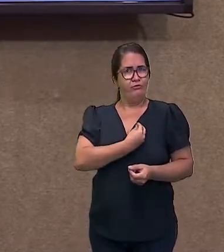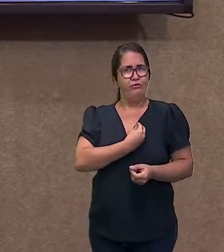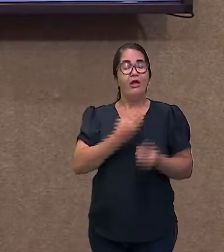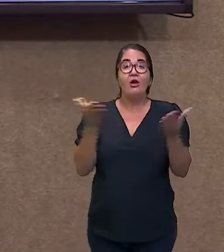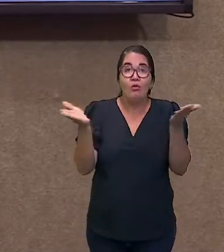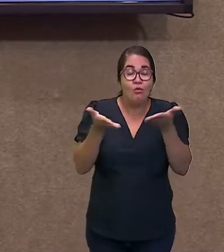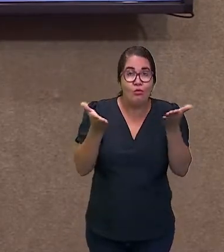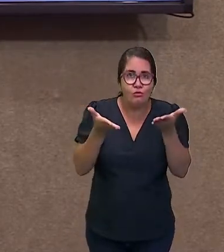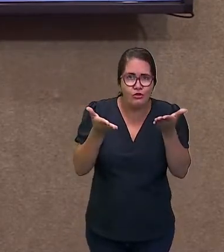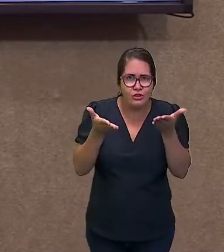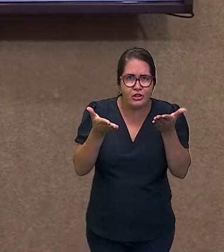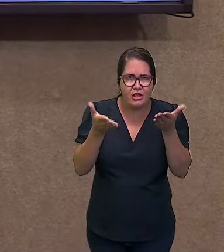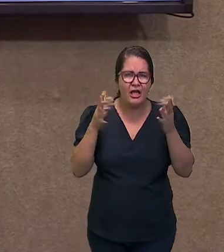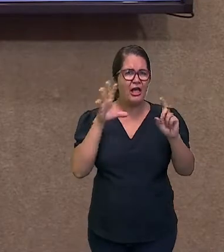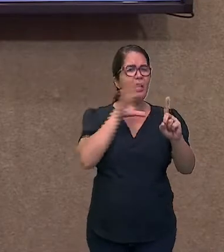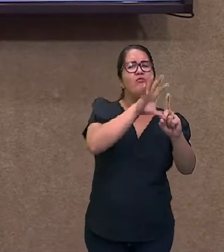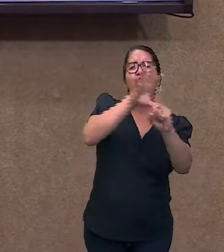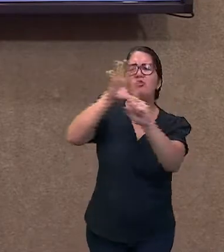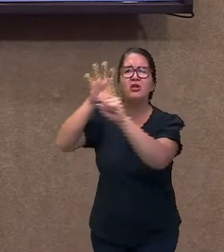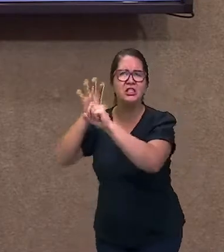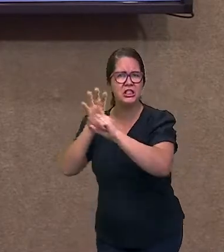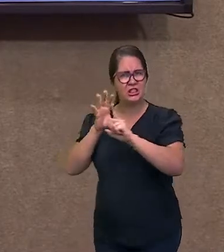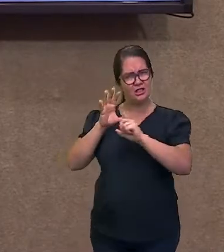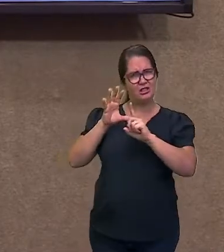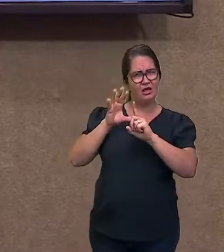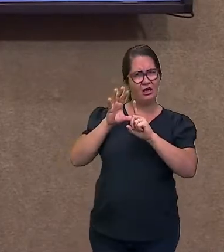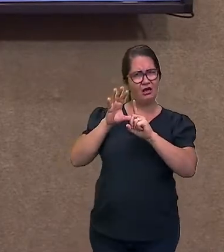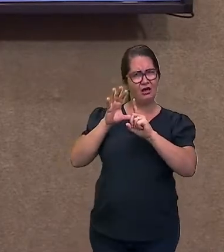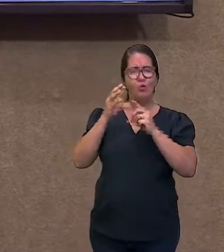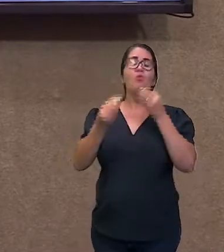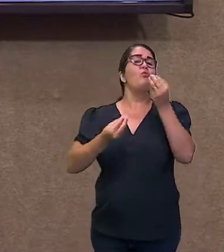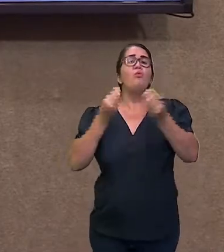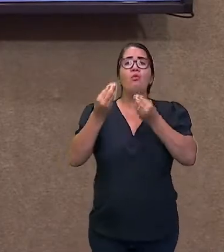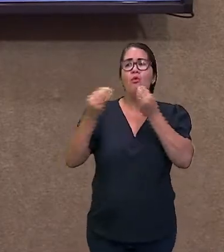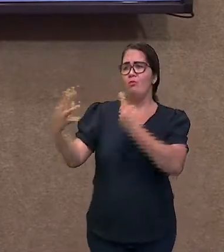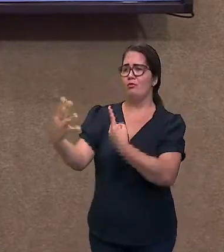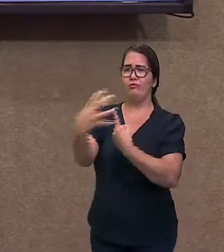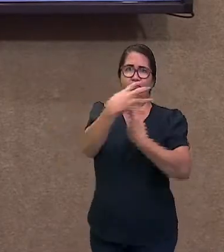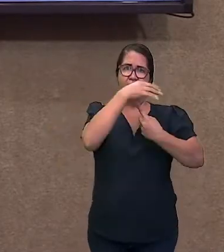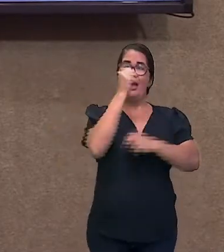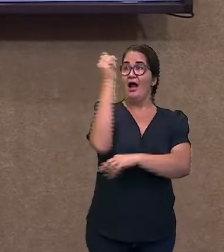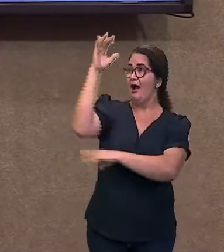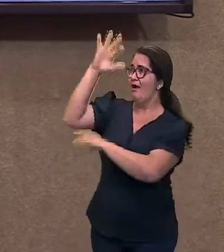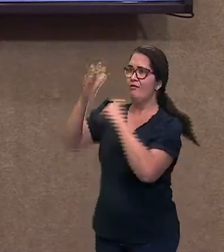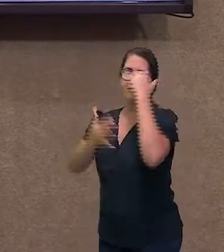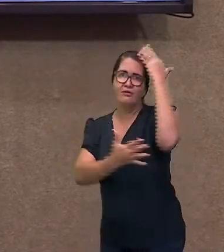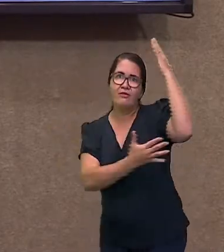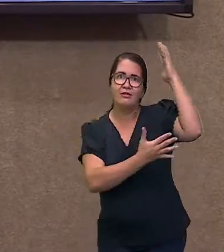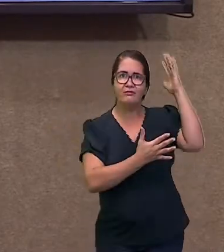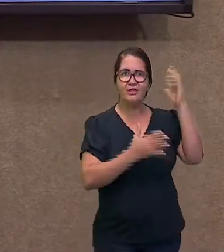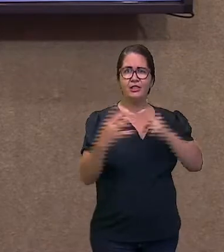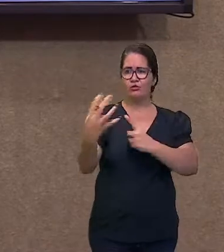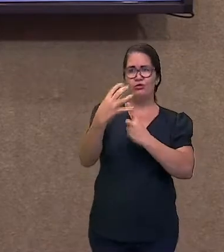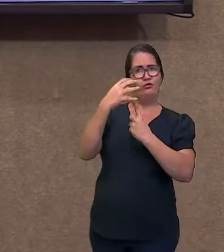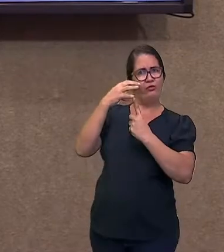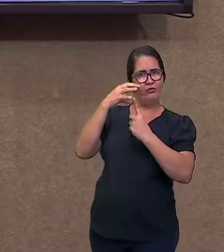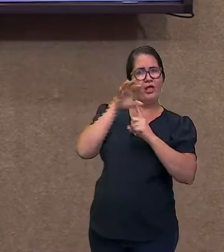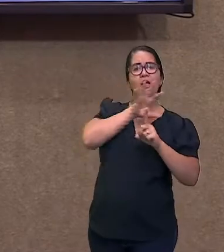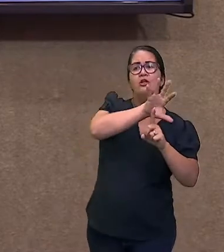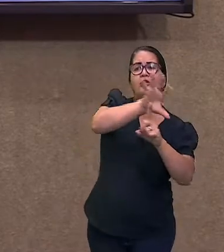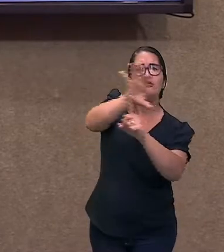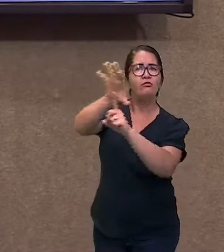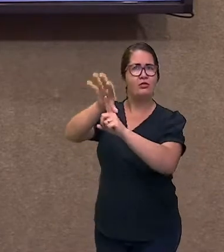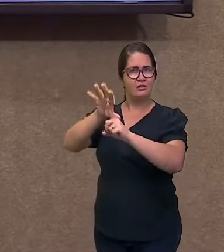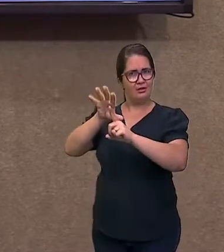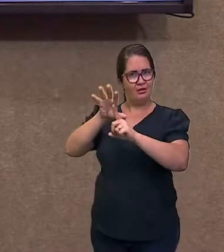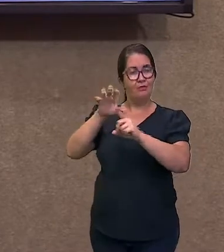influencia quem? Até que ponto a gente interage com o outro e influencia esse ser vivo ali naquele meio